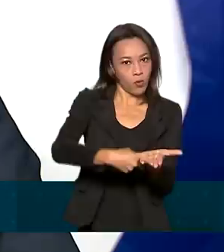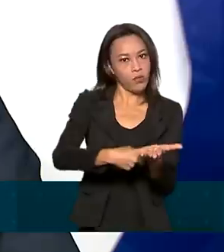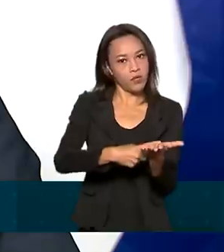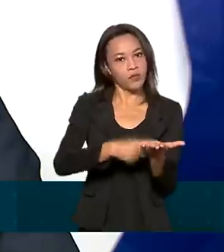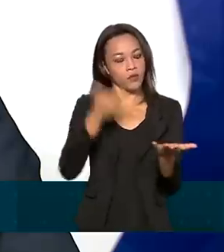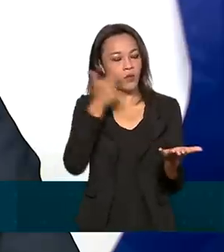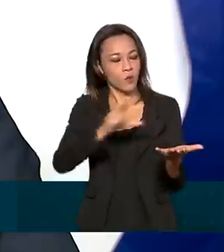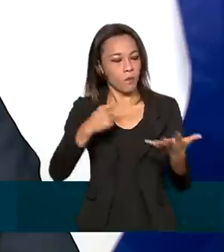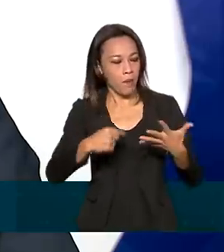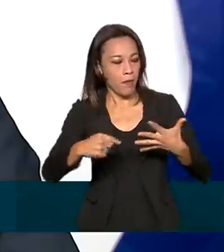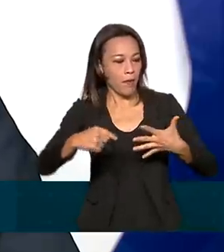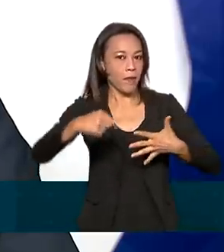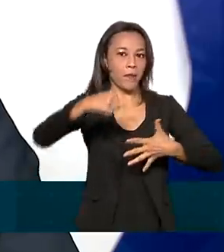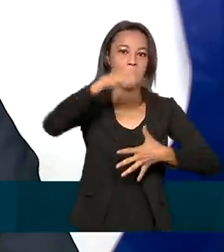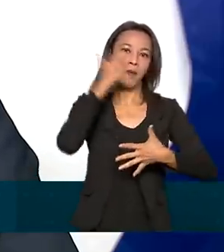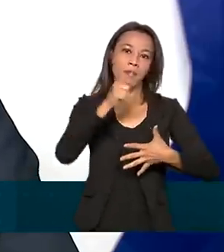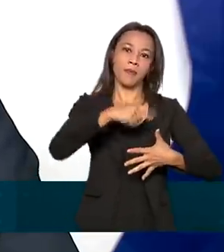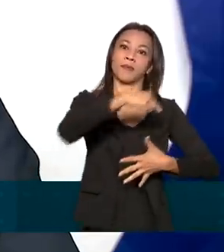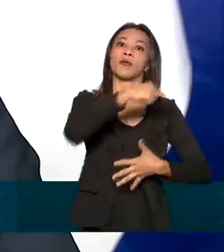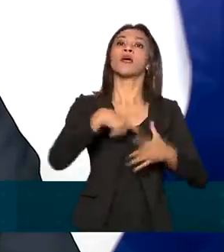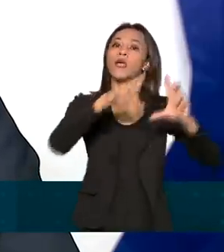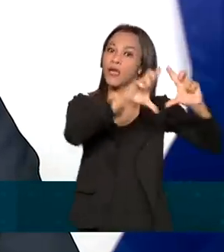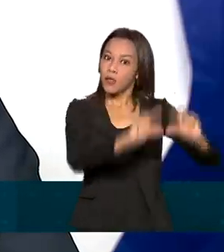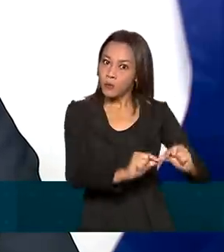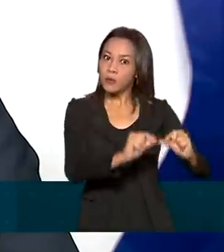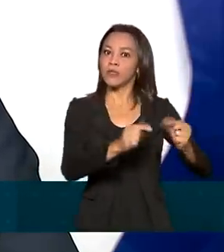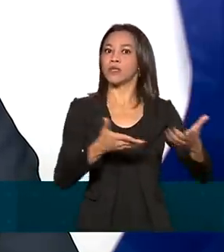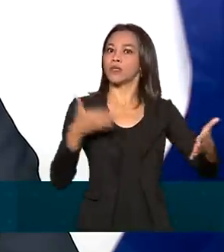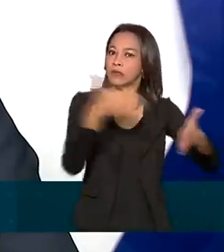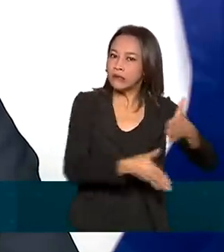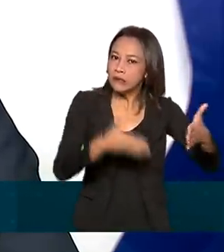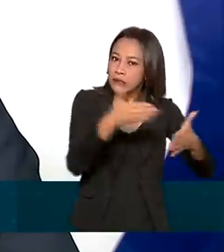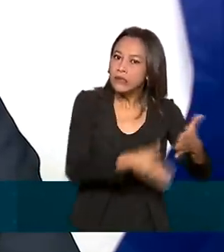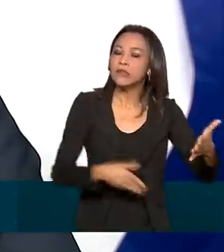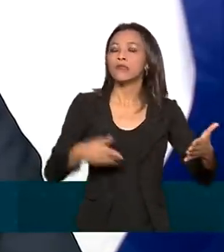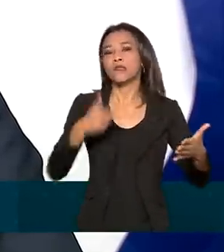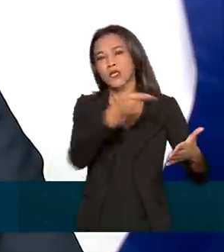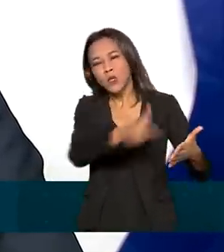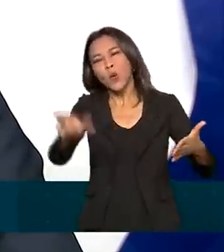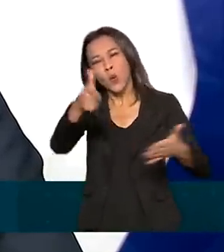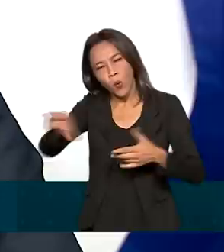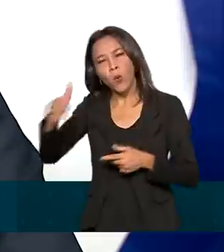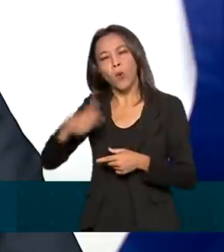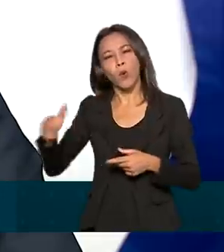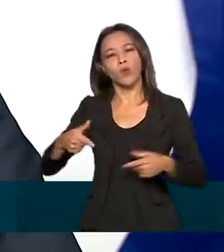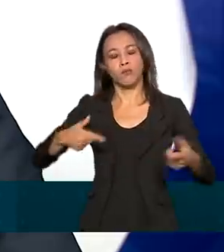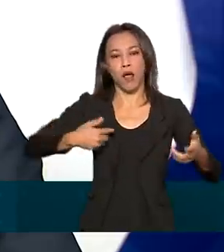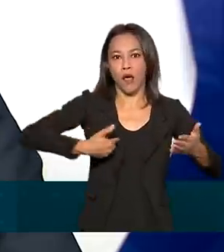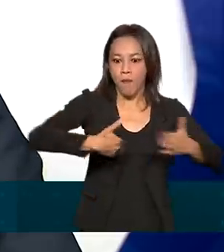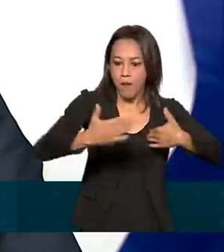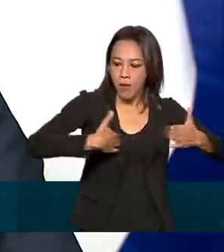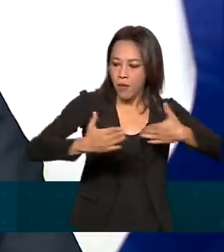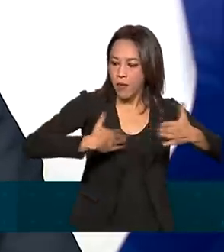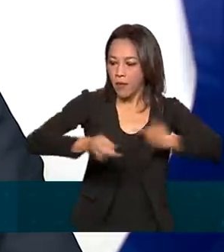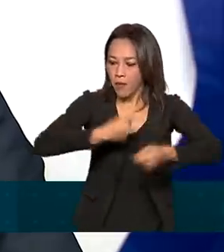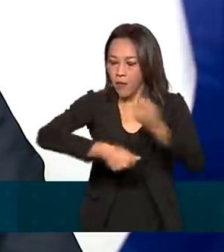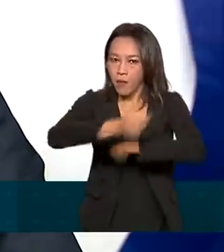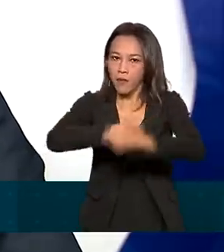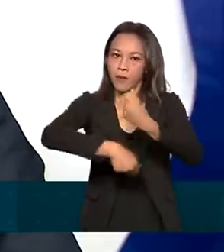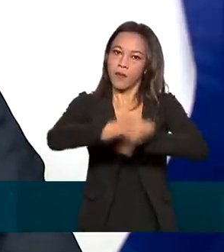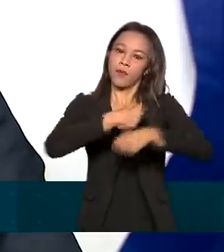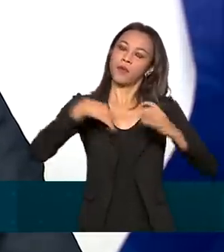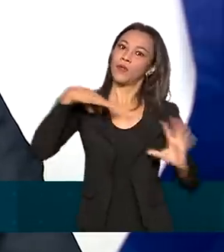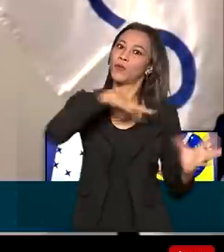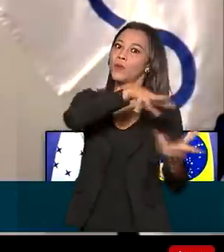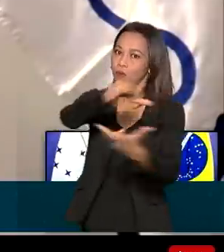tempo em que trabalhamos para reduzir tarifas e eliminar outros entraves ao fluxo comercial entre nós e com o